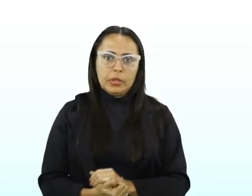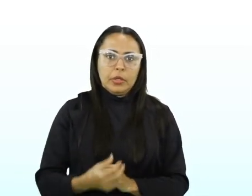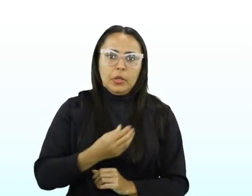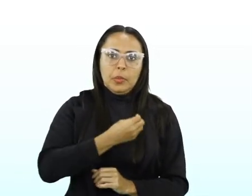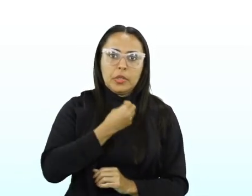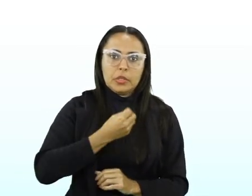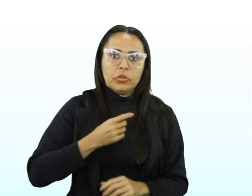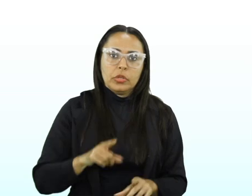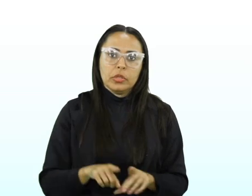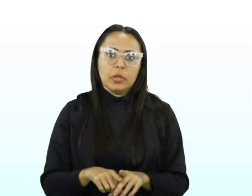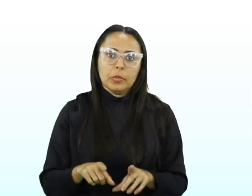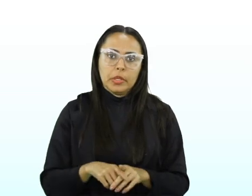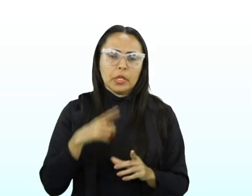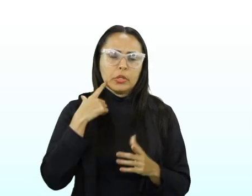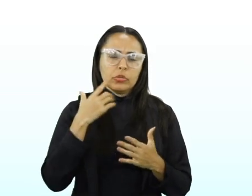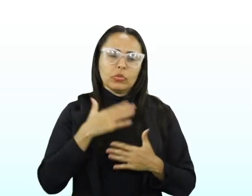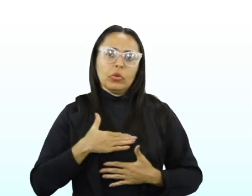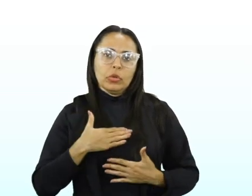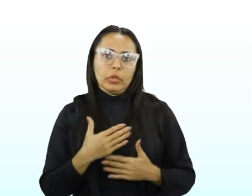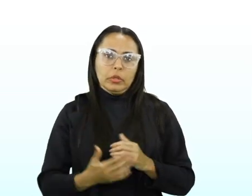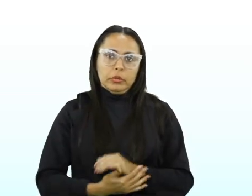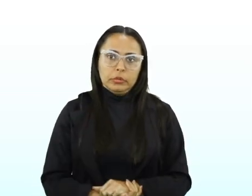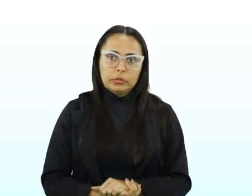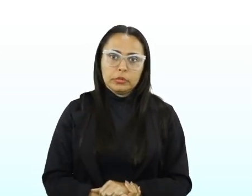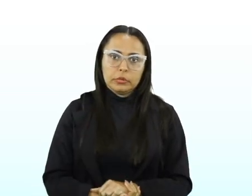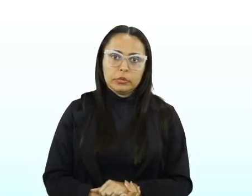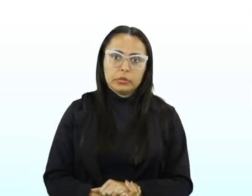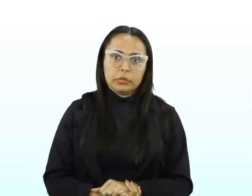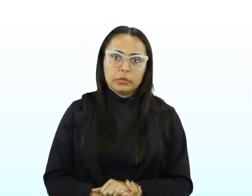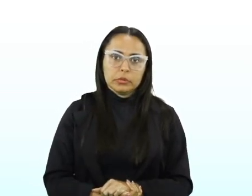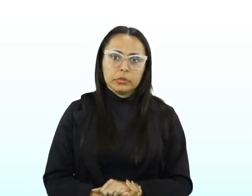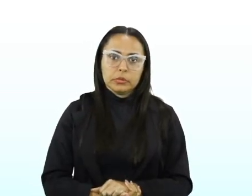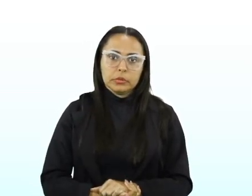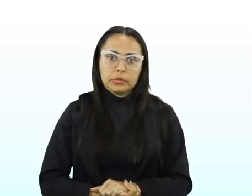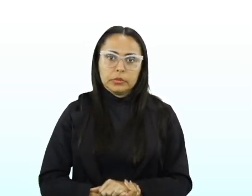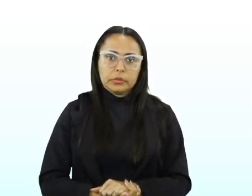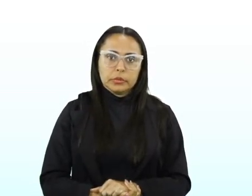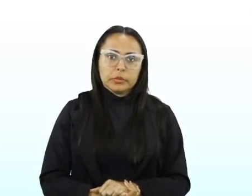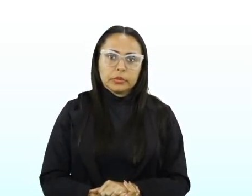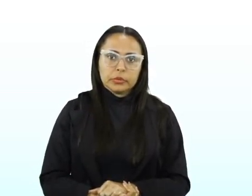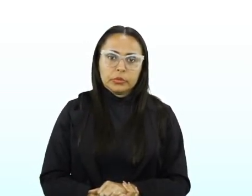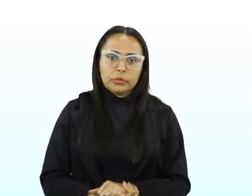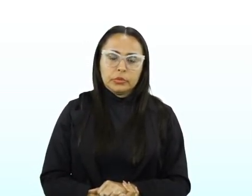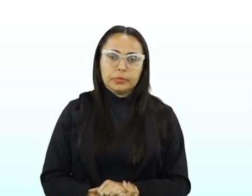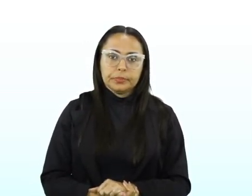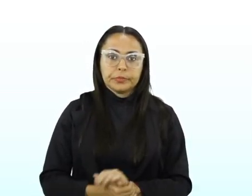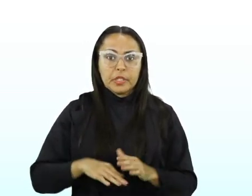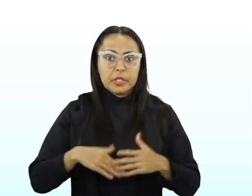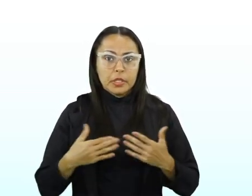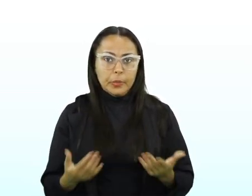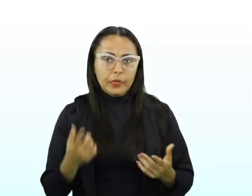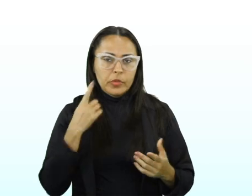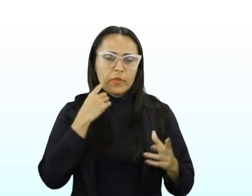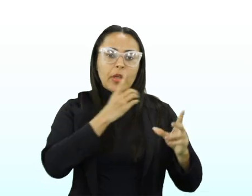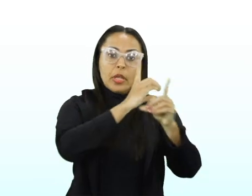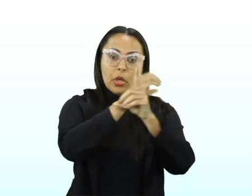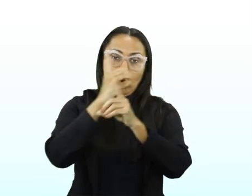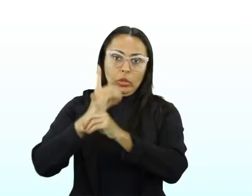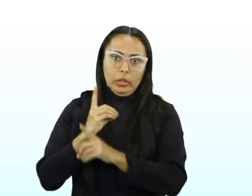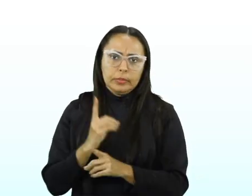aqueles gêneros e aqueles tipos que eles gostam bastante. E o expositivo é um deles. Assim como você vai